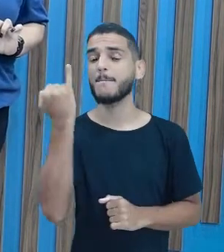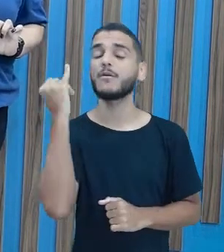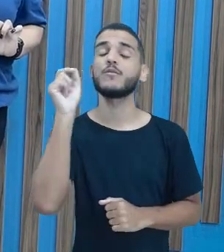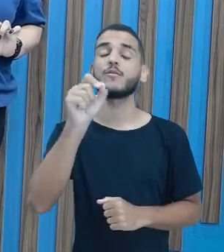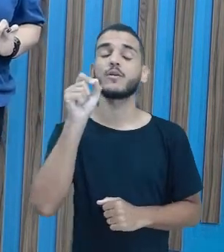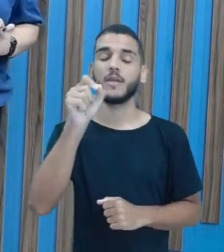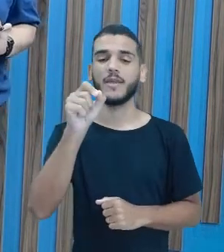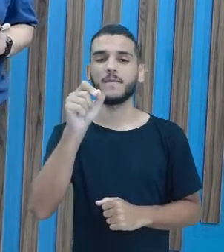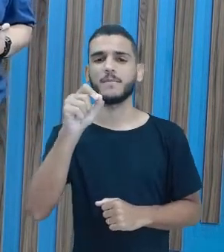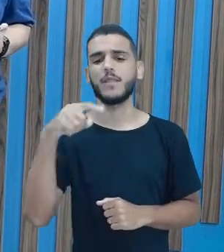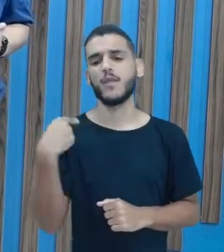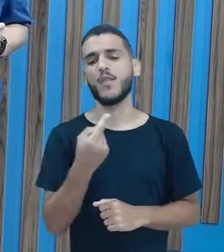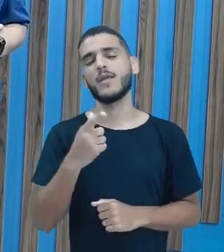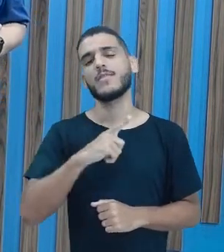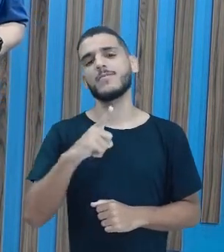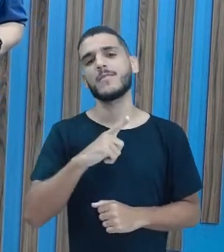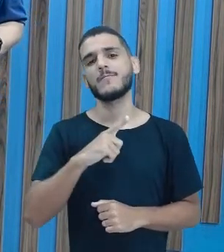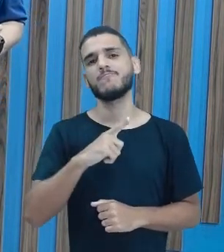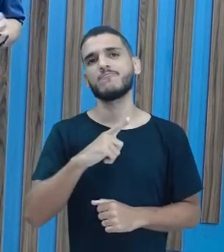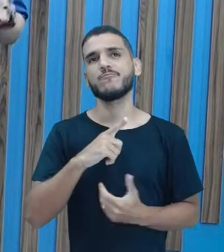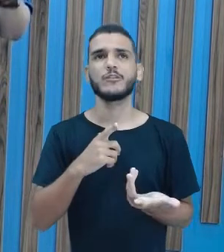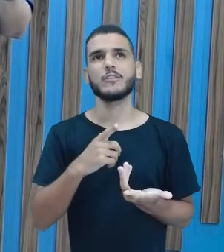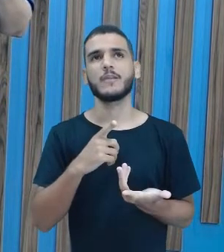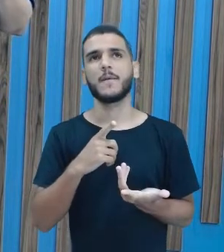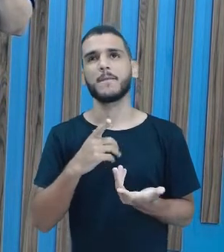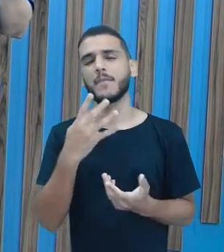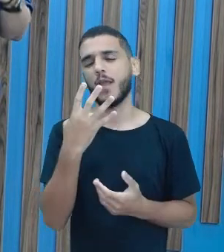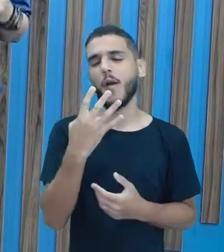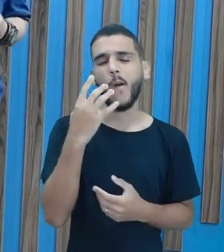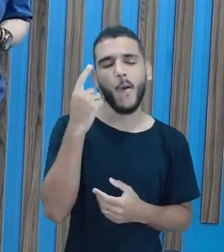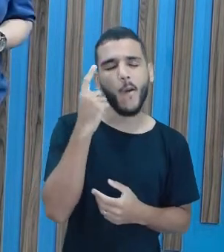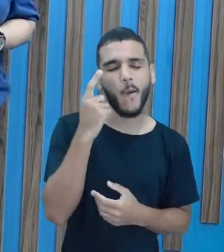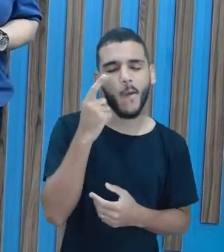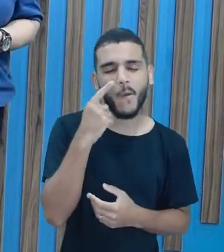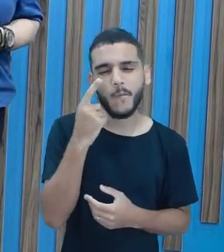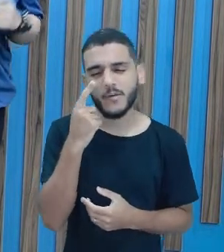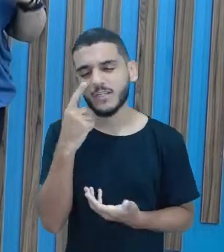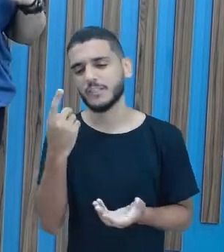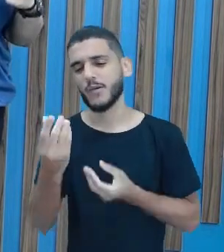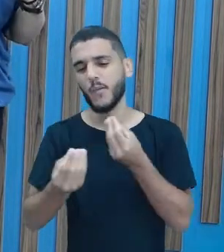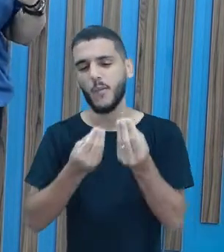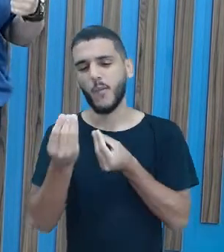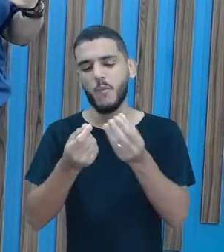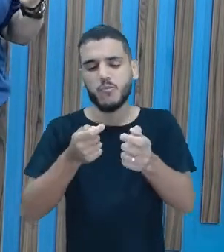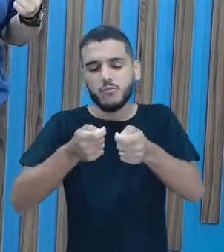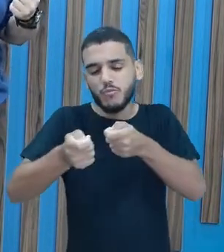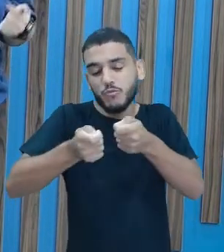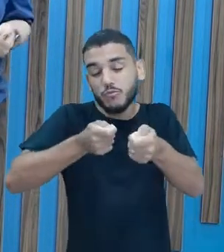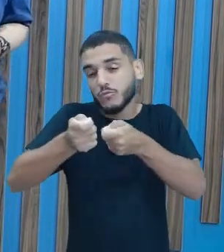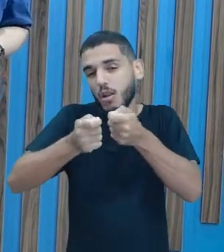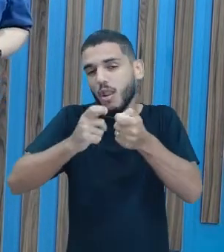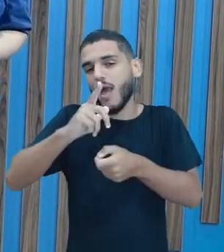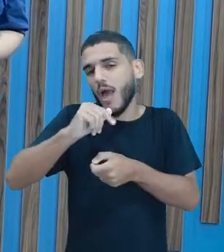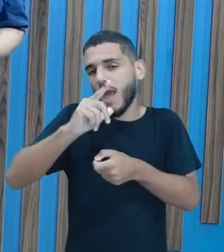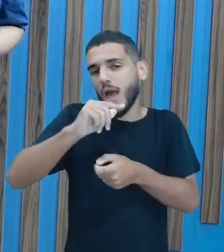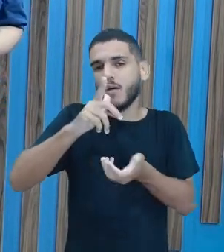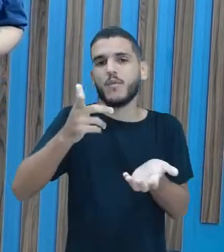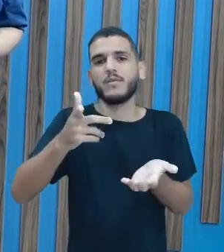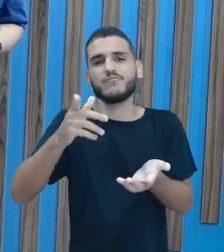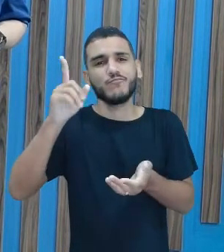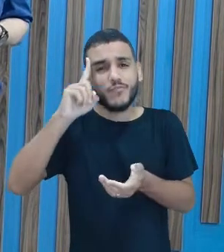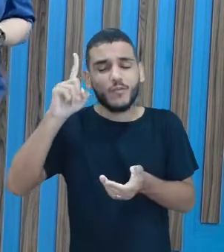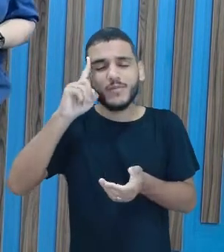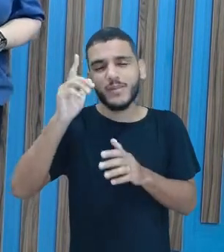que a gente tenha essa noção de racionar essa água, mesmo quando ela está vindo na nossa